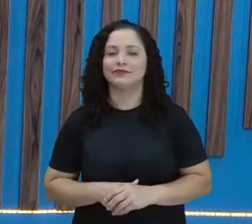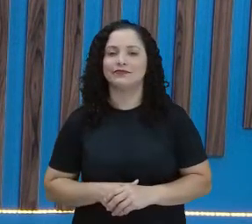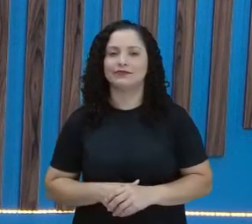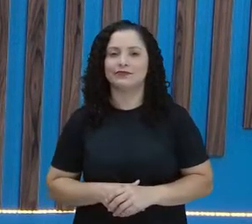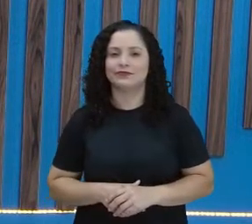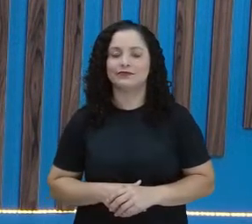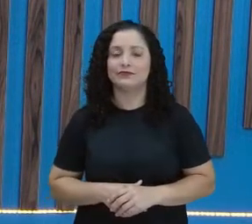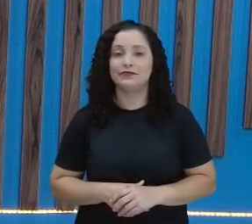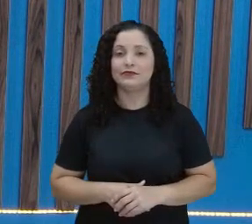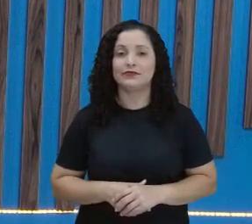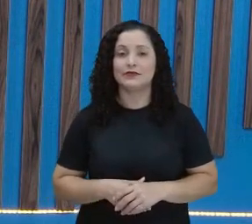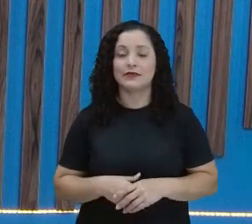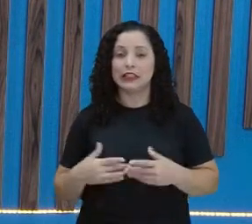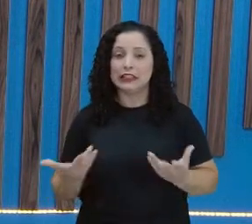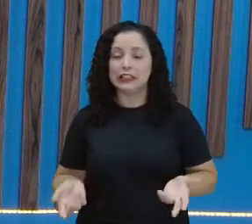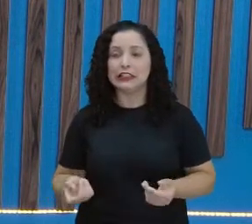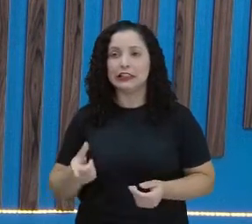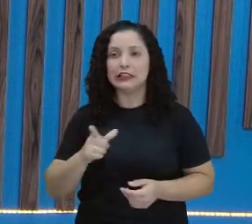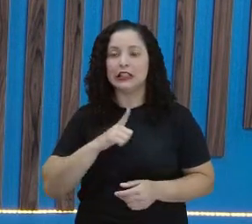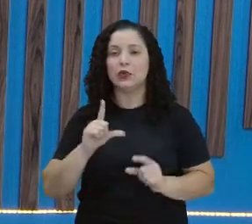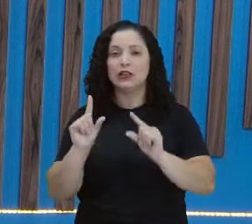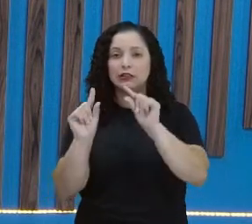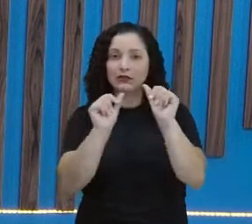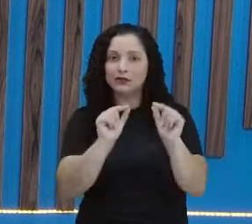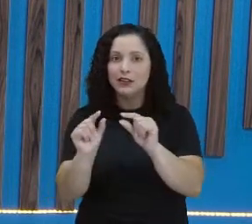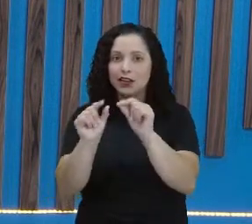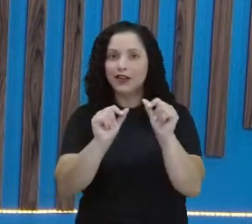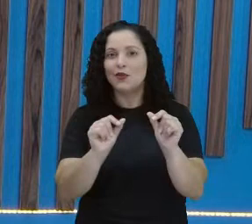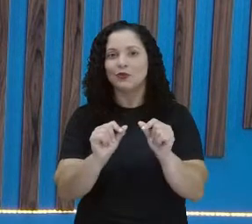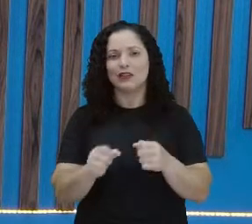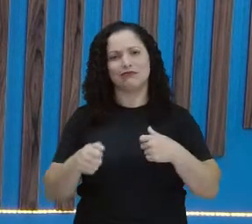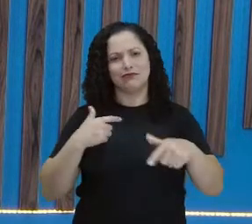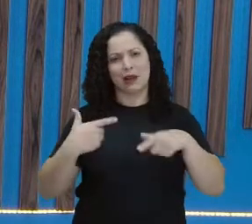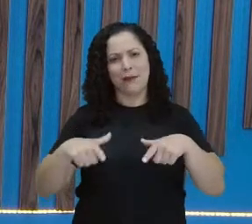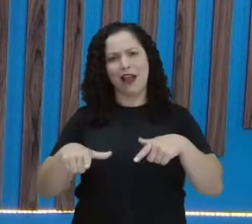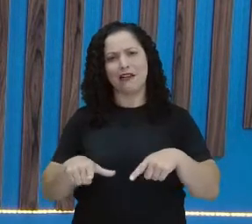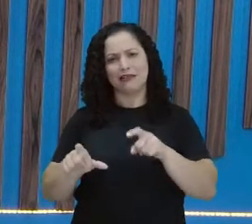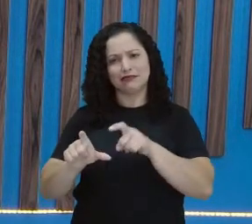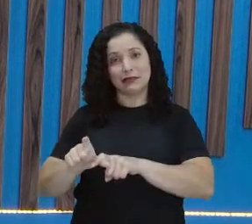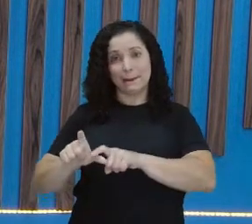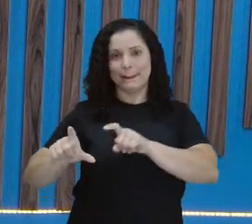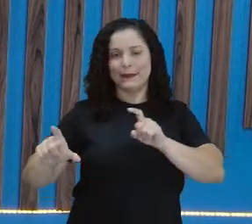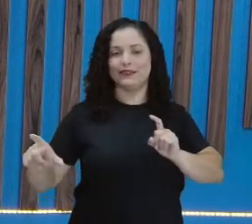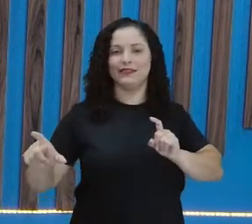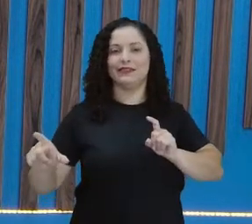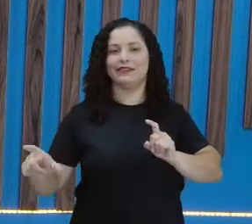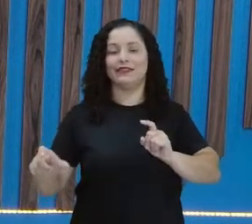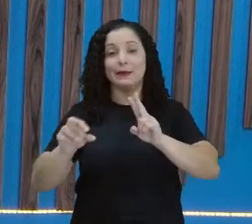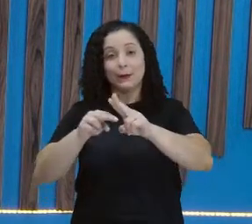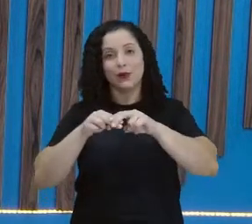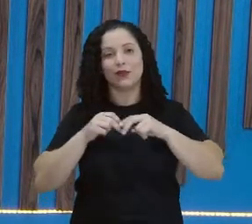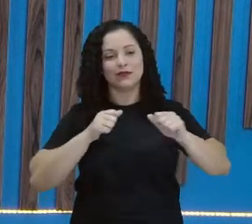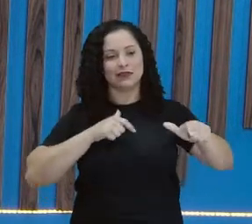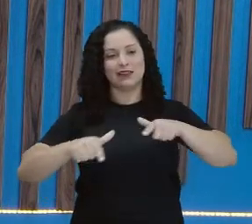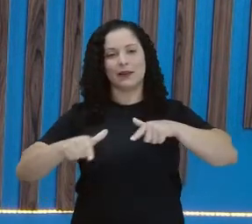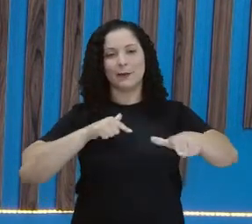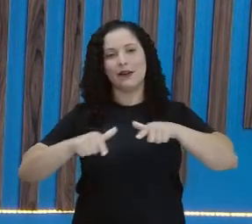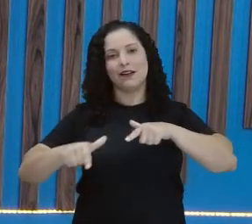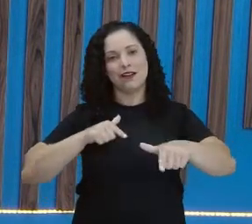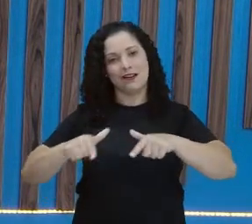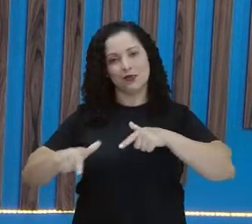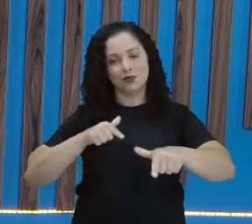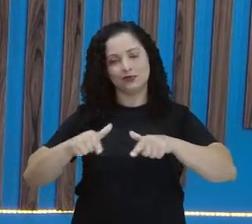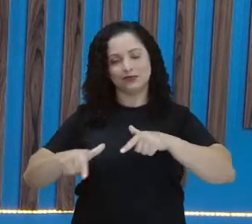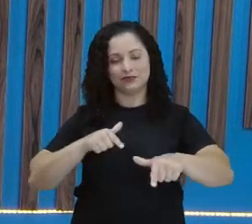vida. Torna-se independente financeiramente por meio do trabalho, por meio aí da